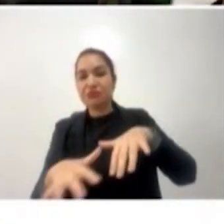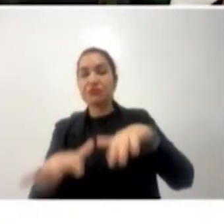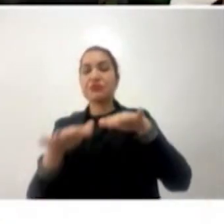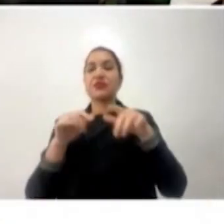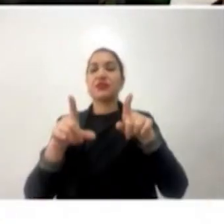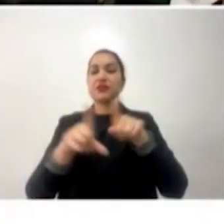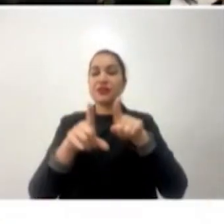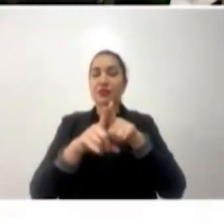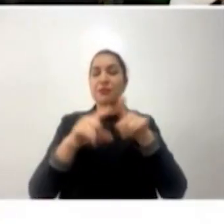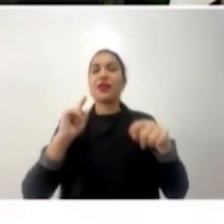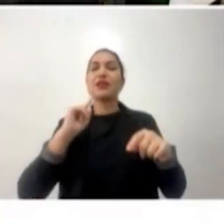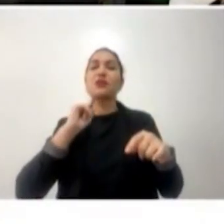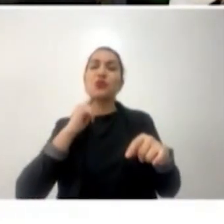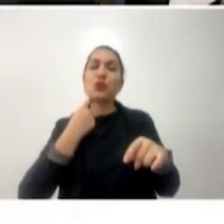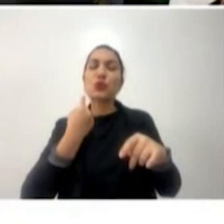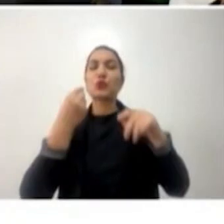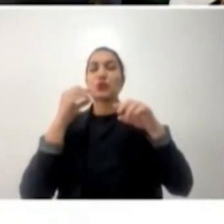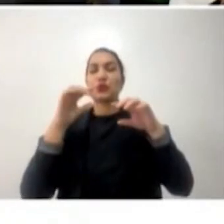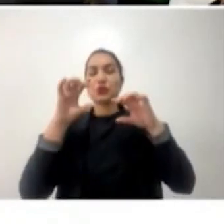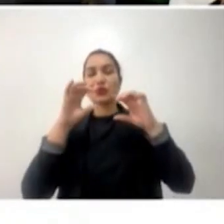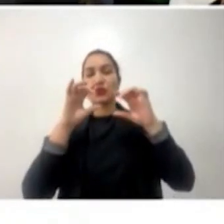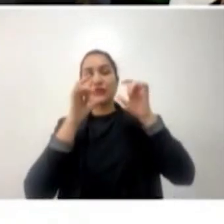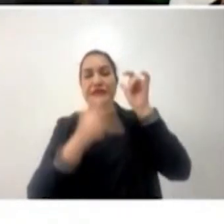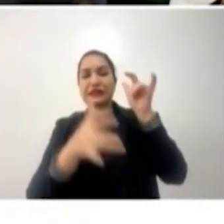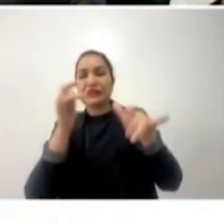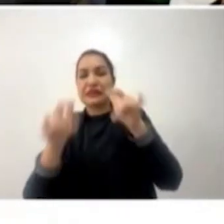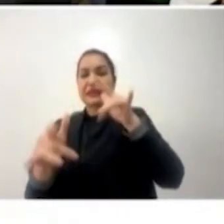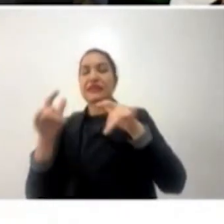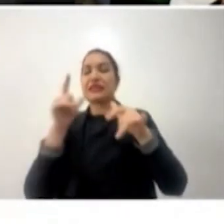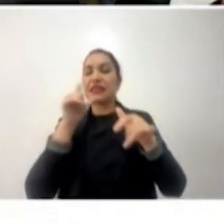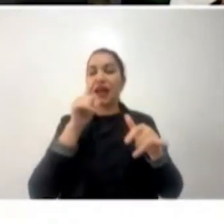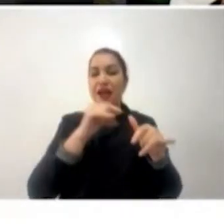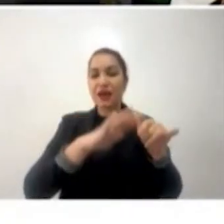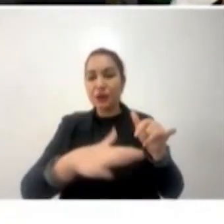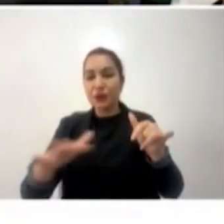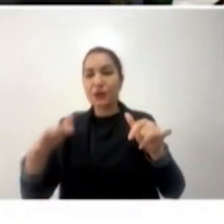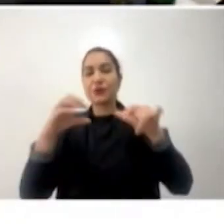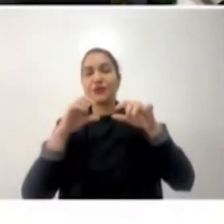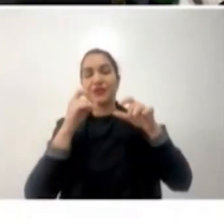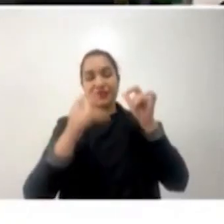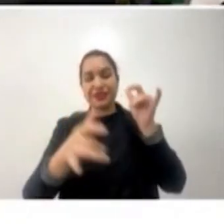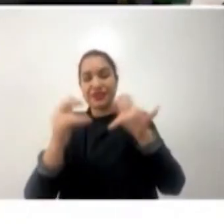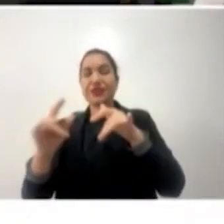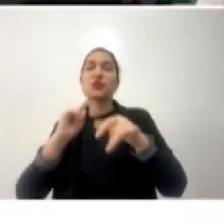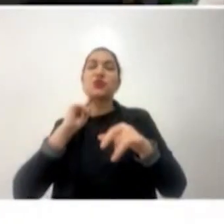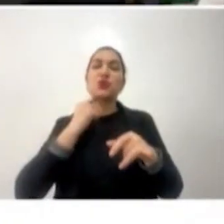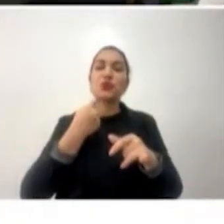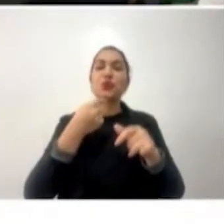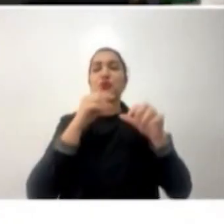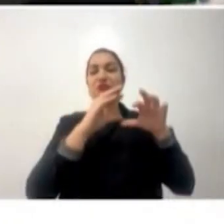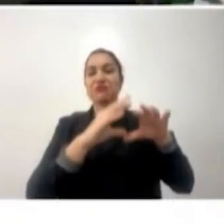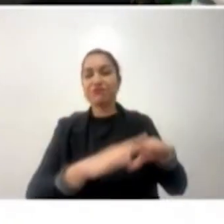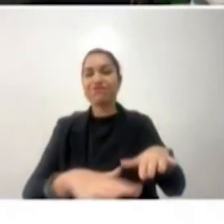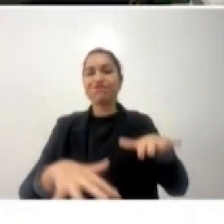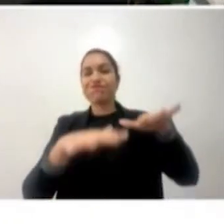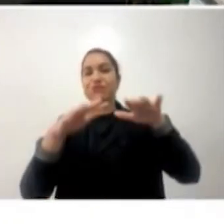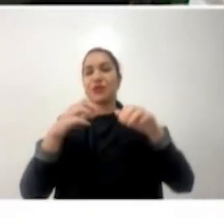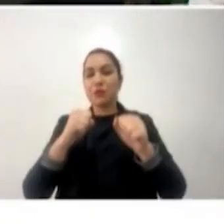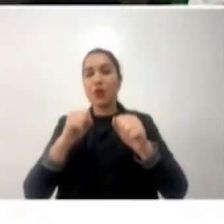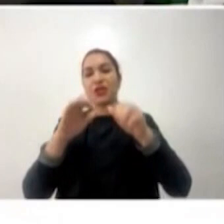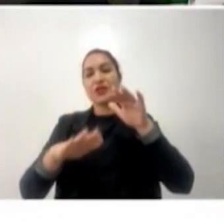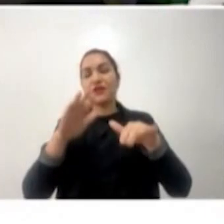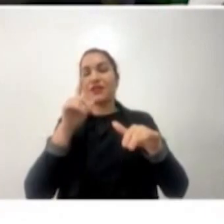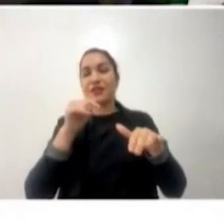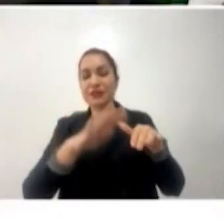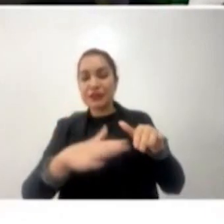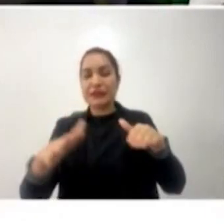entulhos que se acumulam em arroios, canais, sistemas poluviais causando obstrução no curso